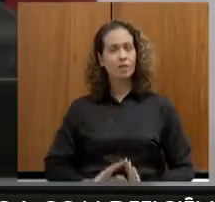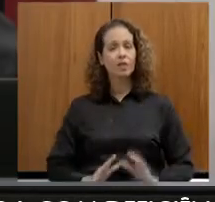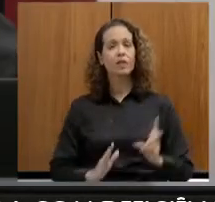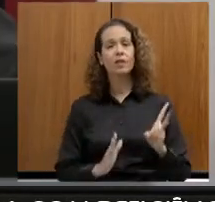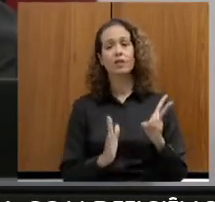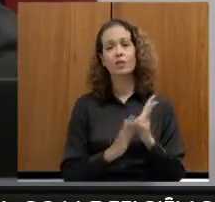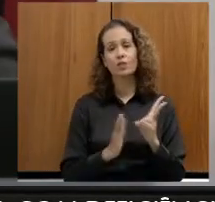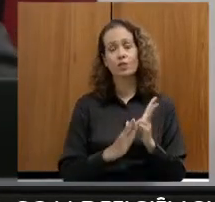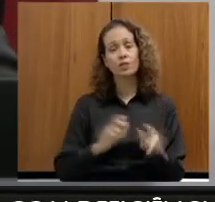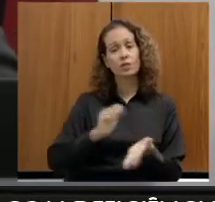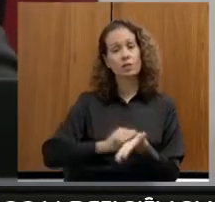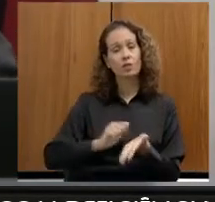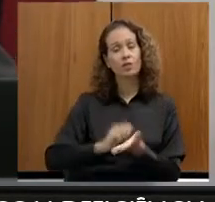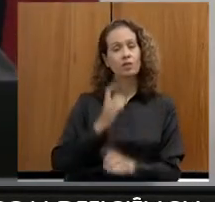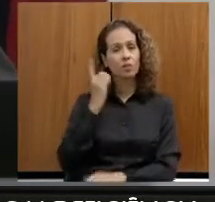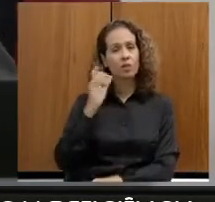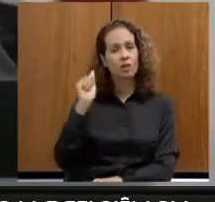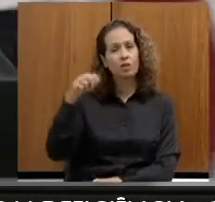André Quintão.